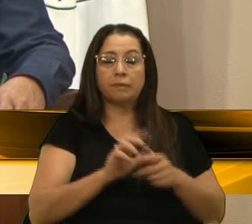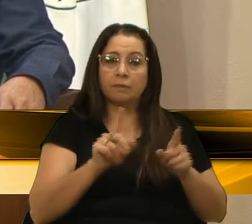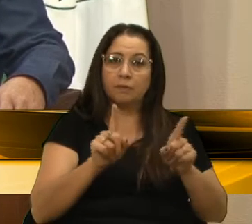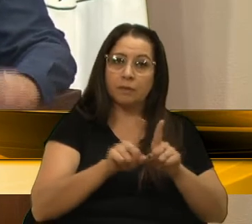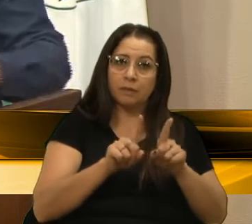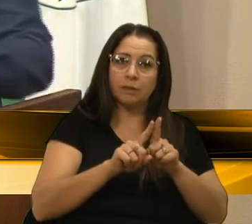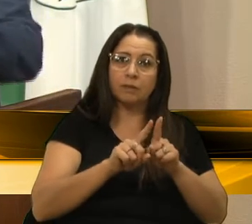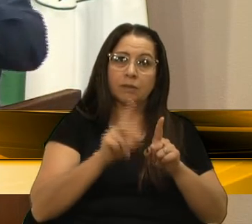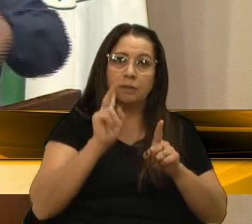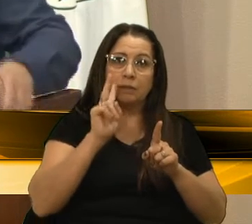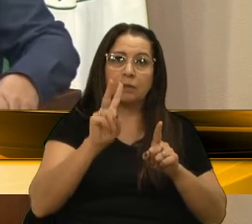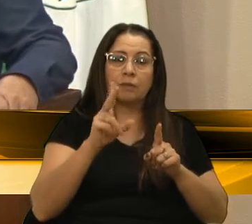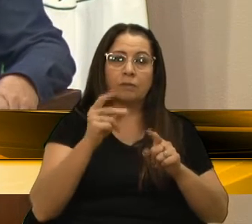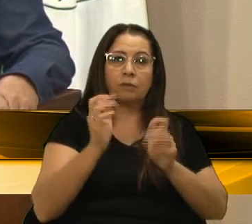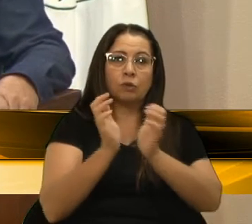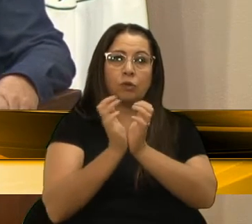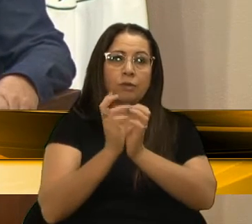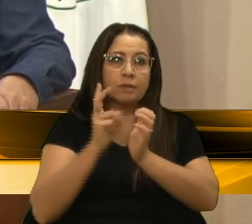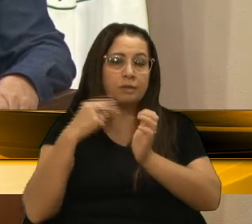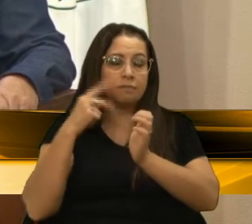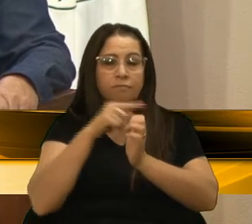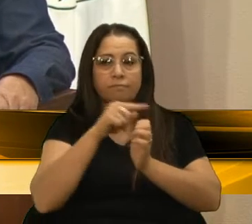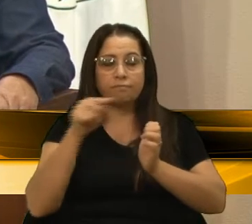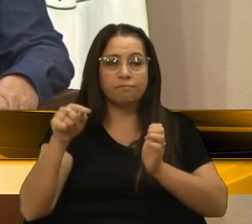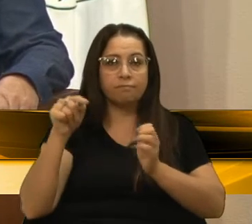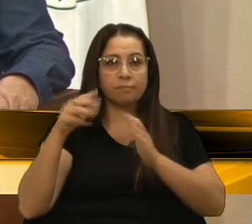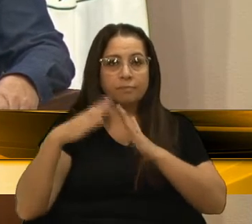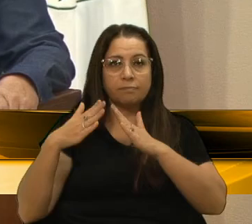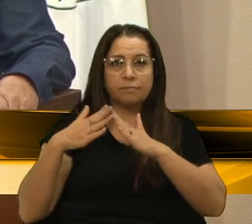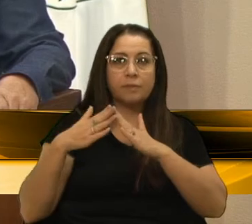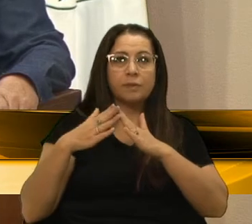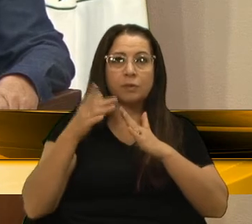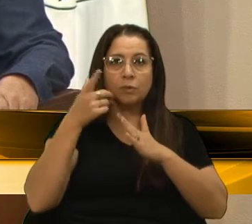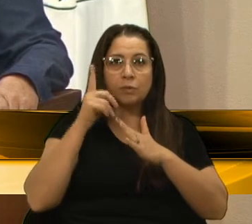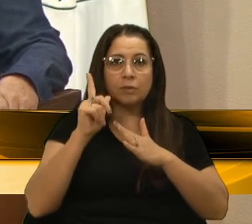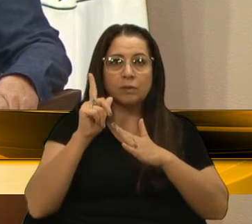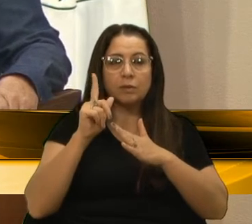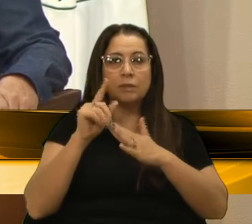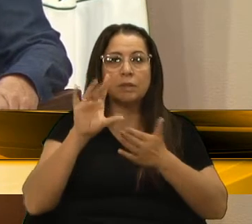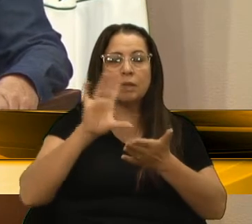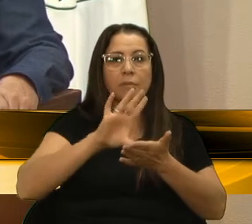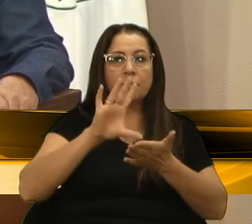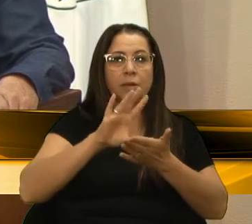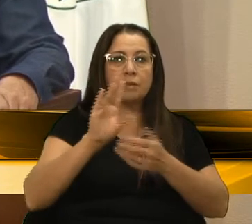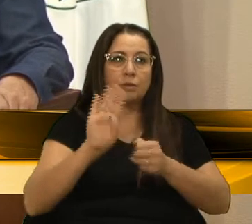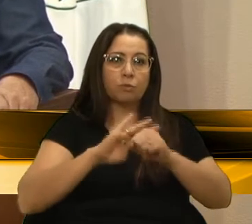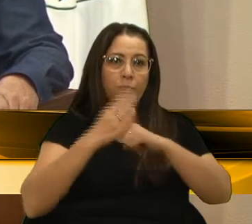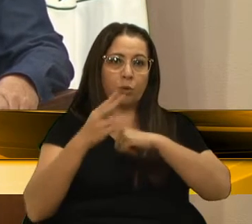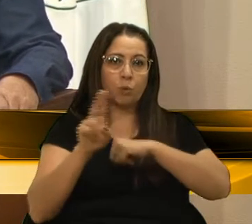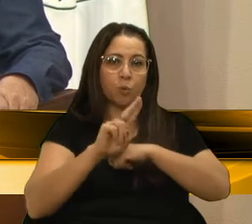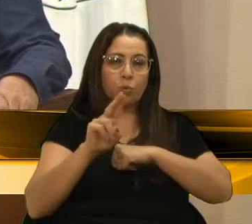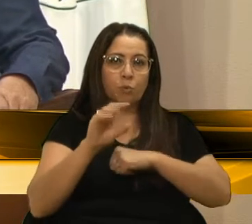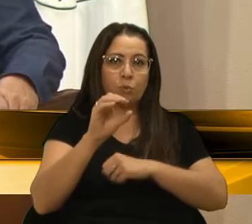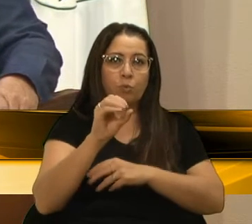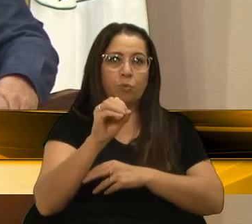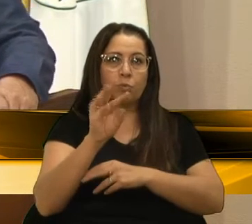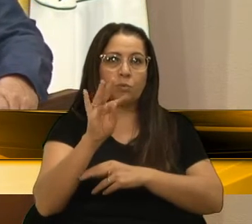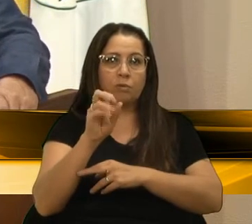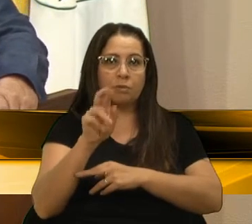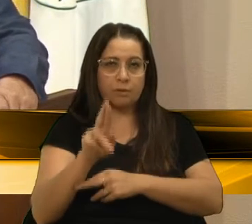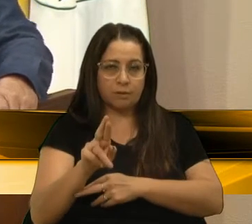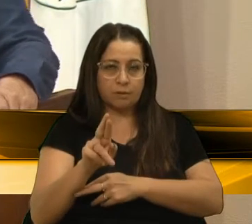estivemos aqui com vários colegas aqui da casa, conseguimos denominar a praça lá do bairro, Otacir Alves Paim,